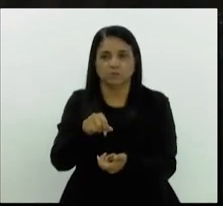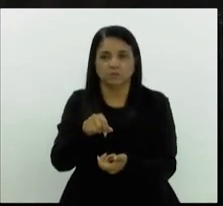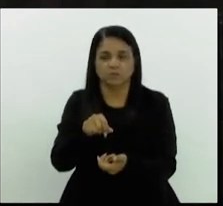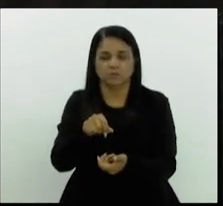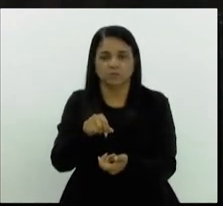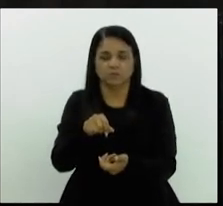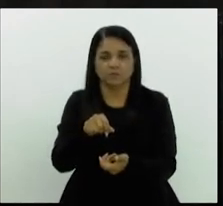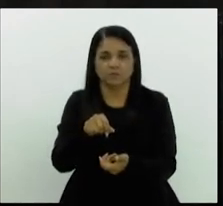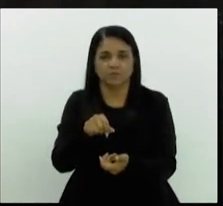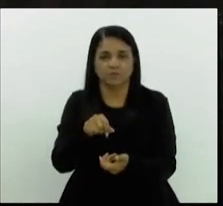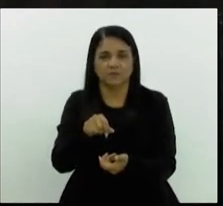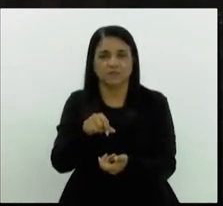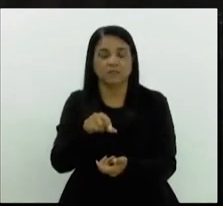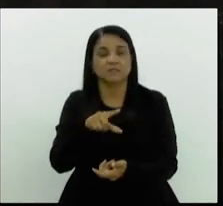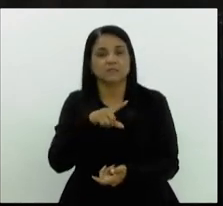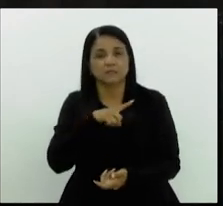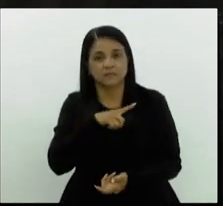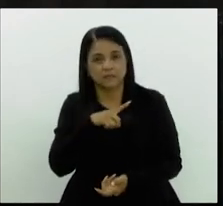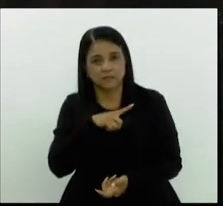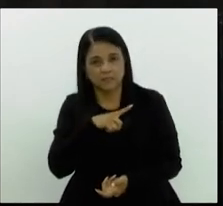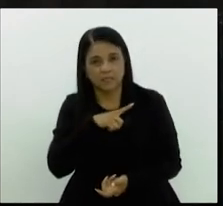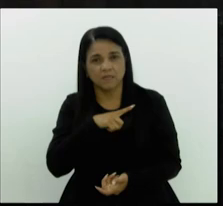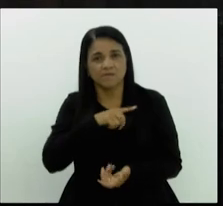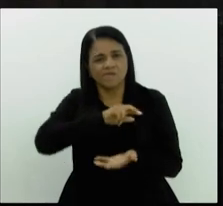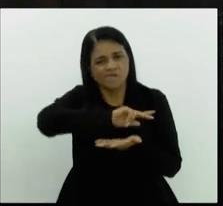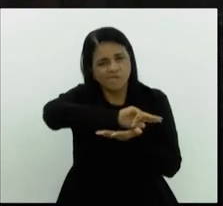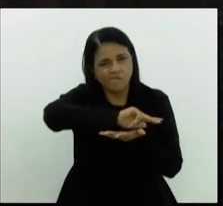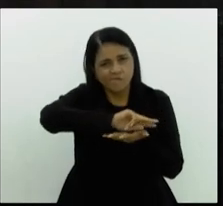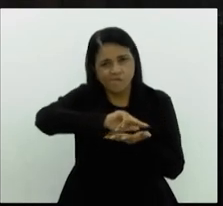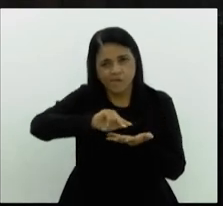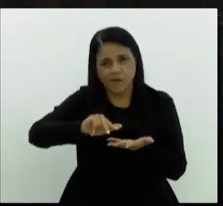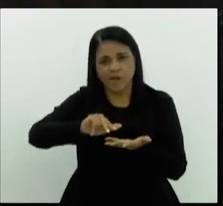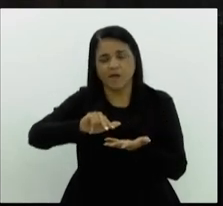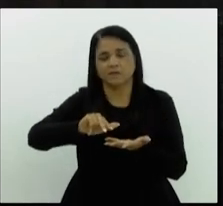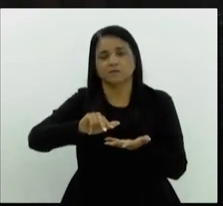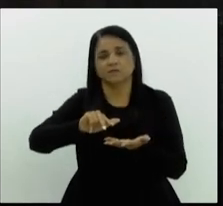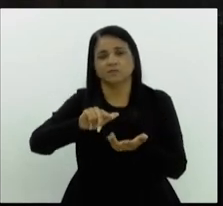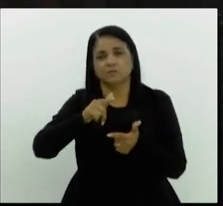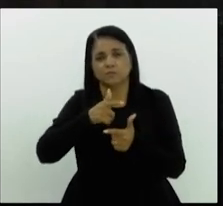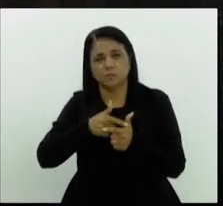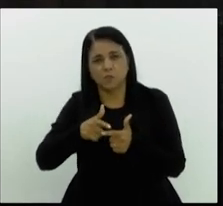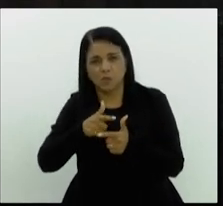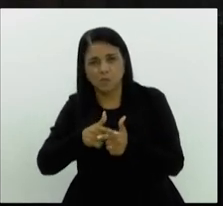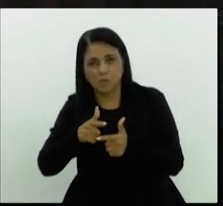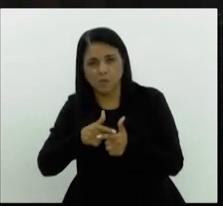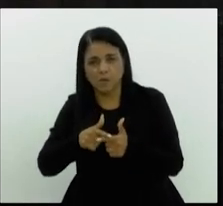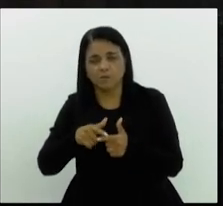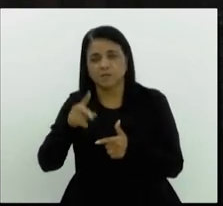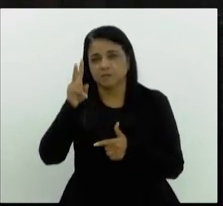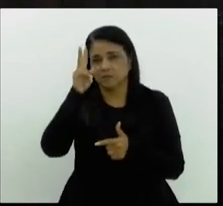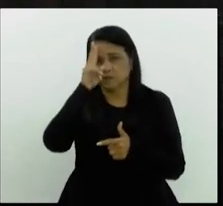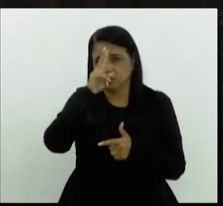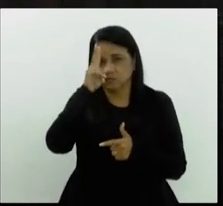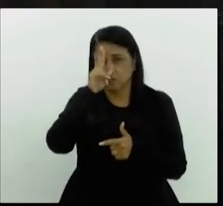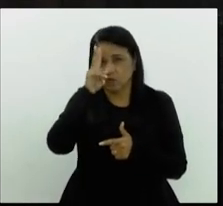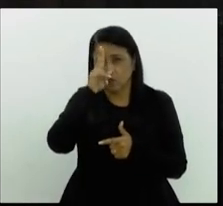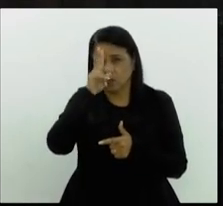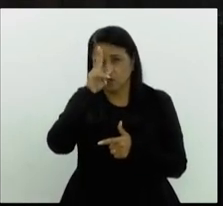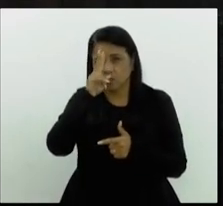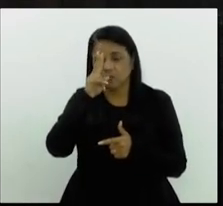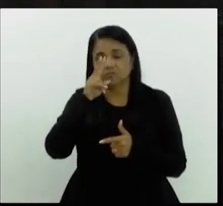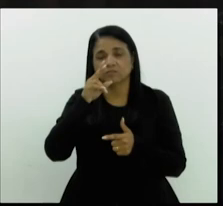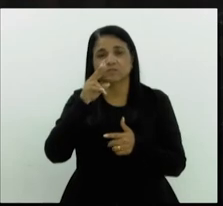que ainda há muitas questões, muitas mazelas históricas na questão